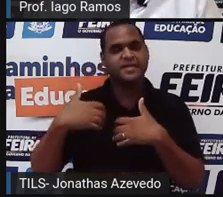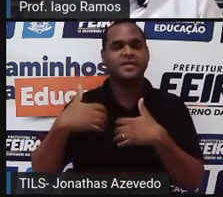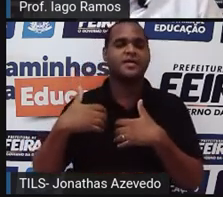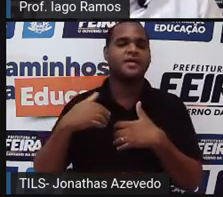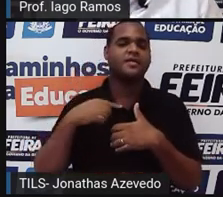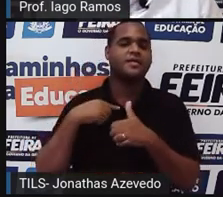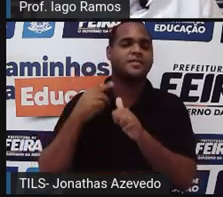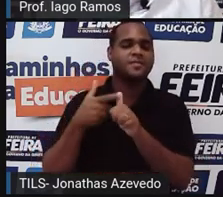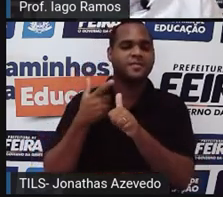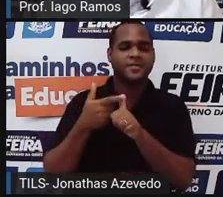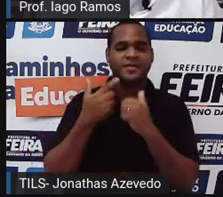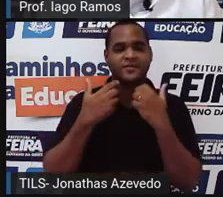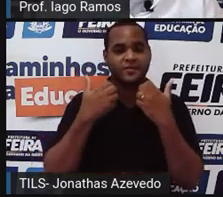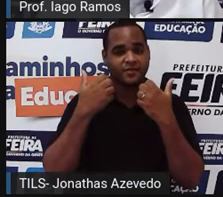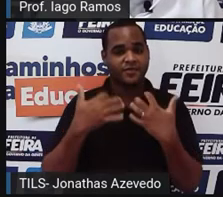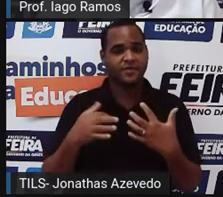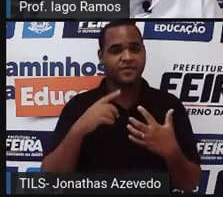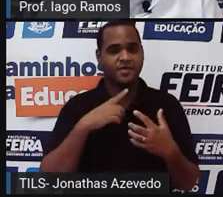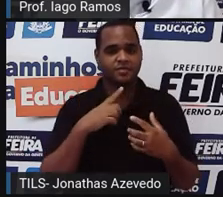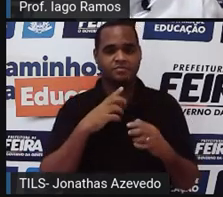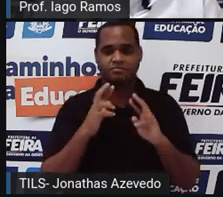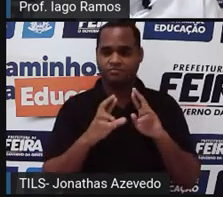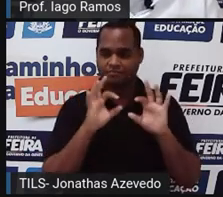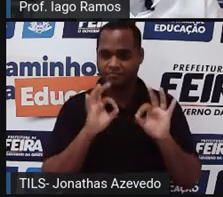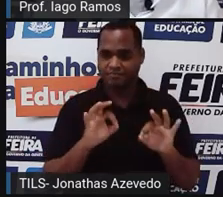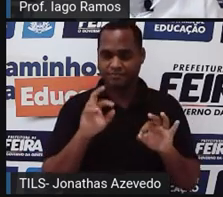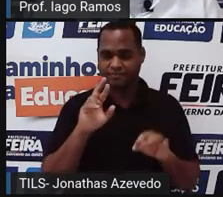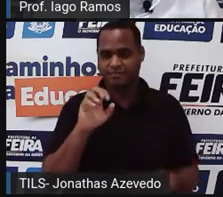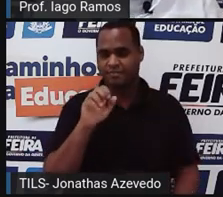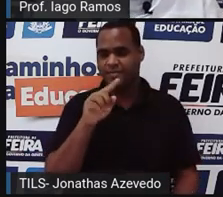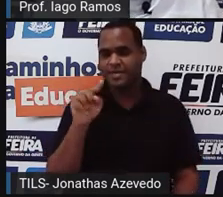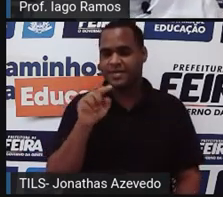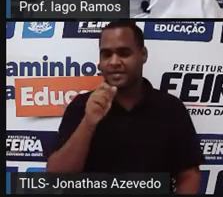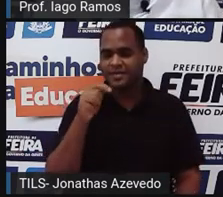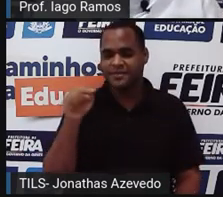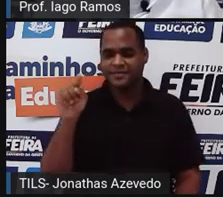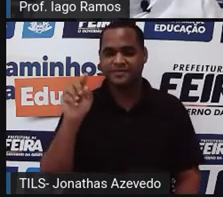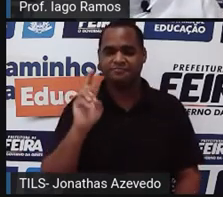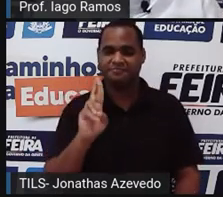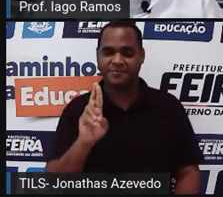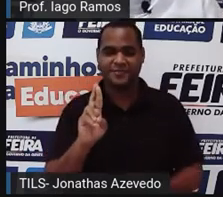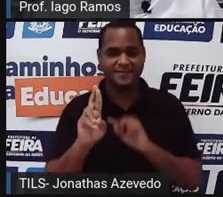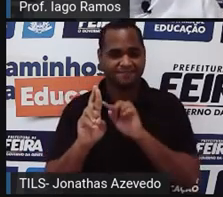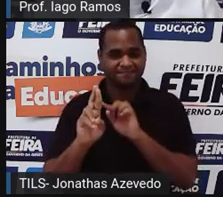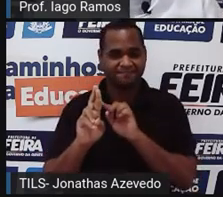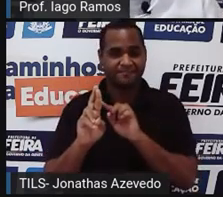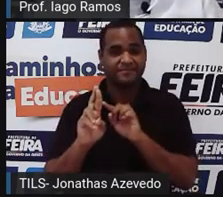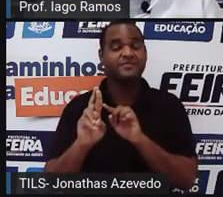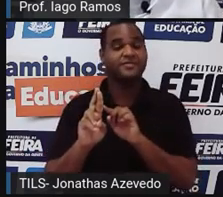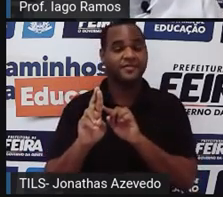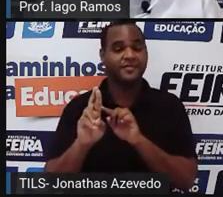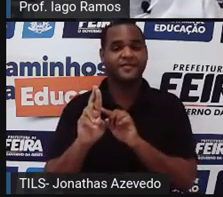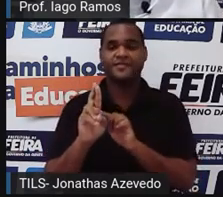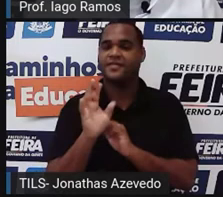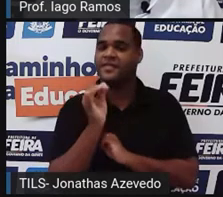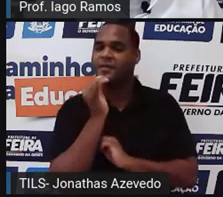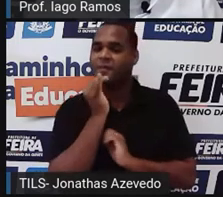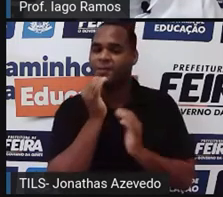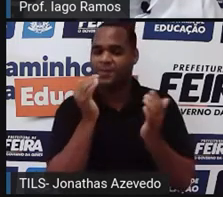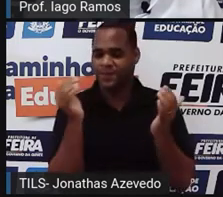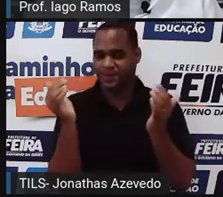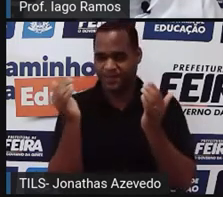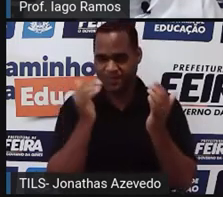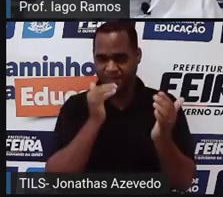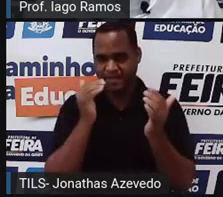gente falou agora sobre essa coisa da razão. A razão está por trás dela, a ideia de